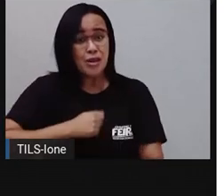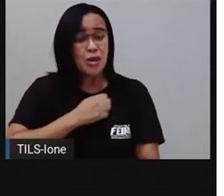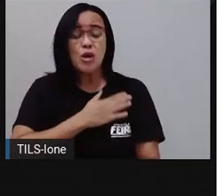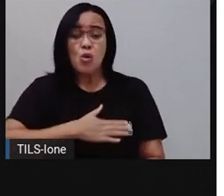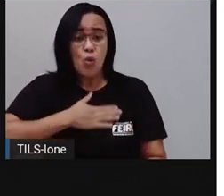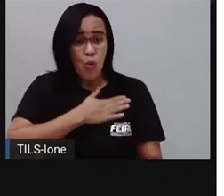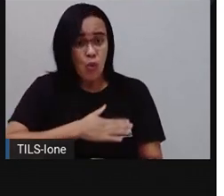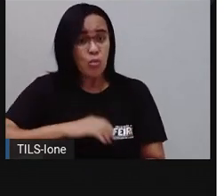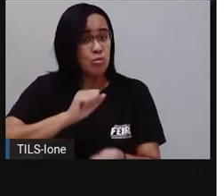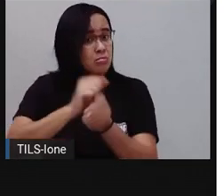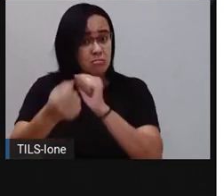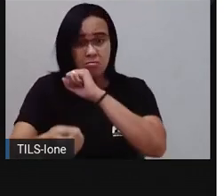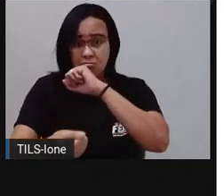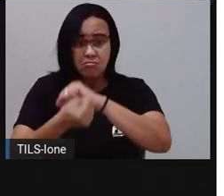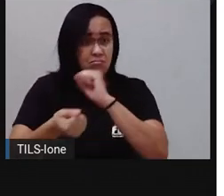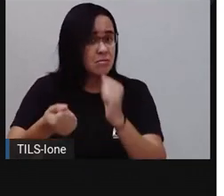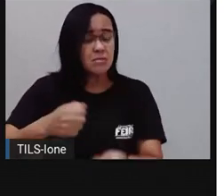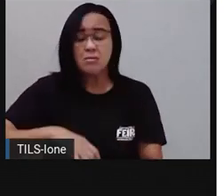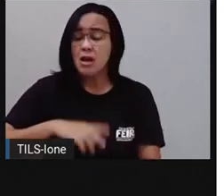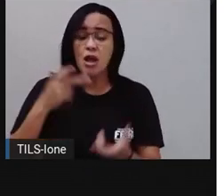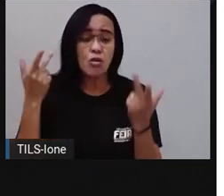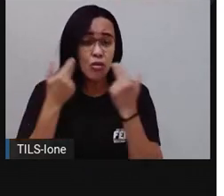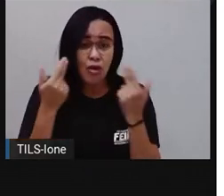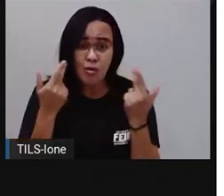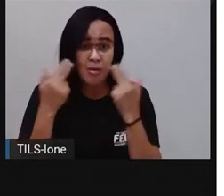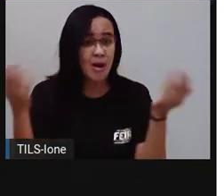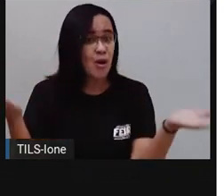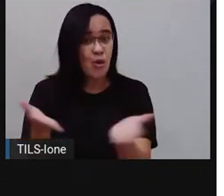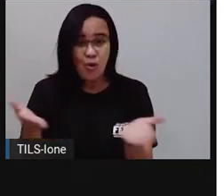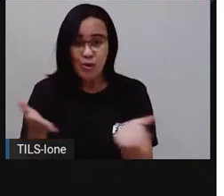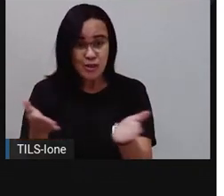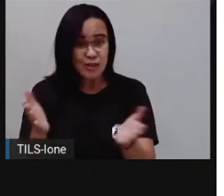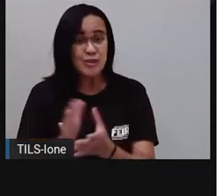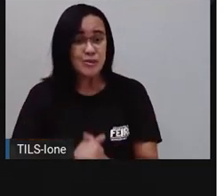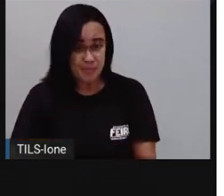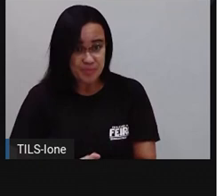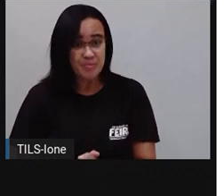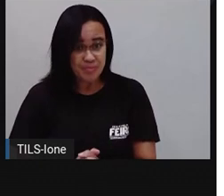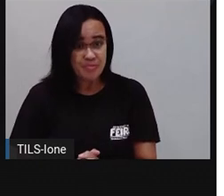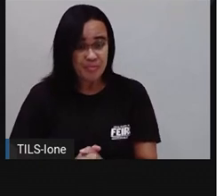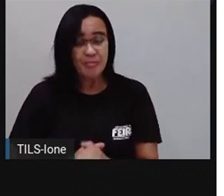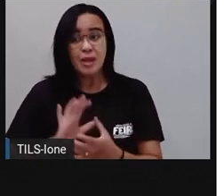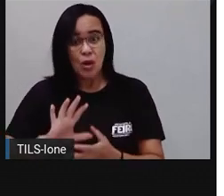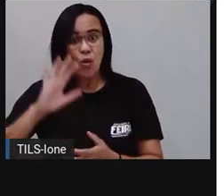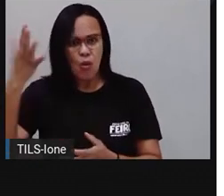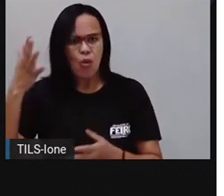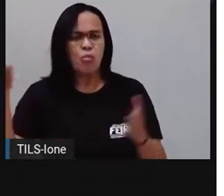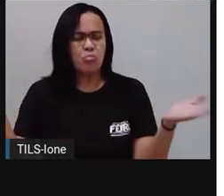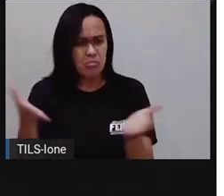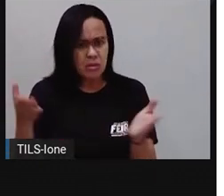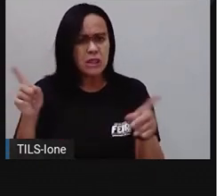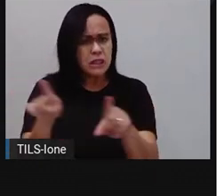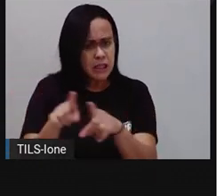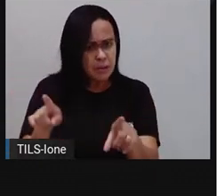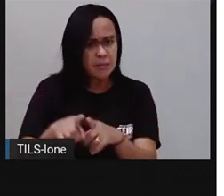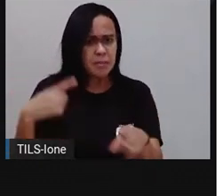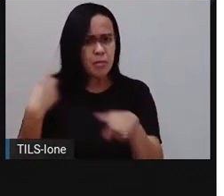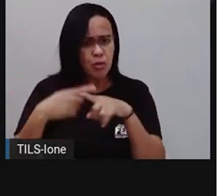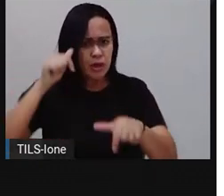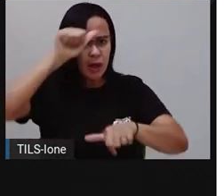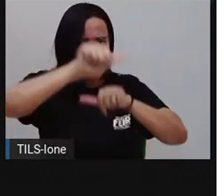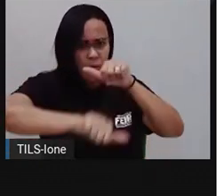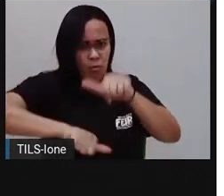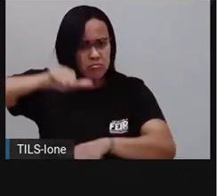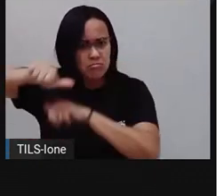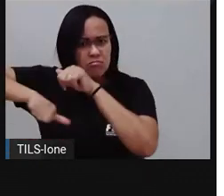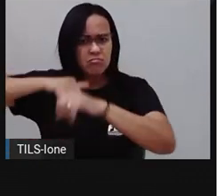lá fazer suas compras no centro de abastecimento. Acontece um pouco parecido com o que tem acontecido hoje, né? Com a requalificação do